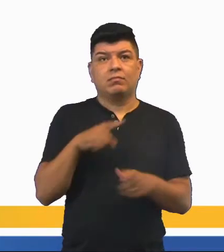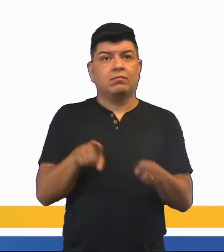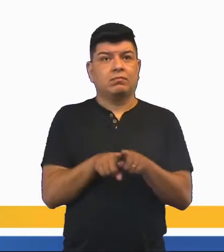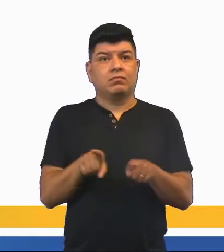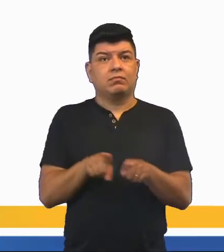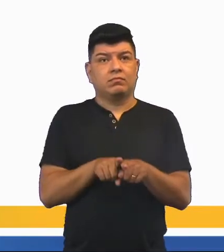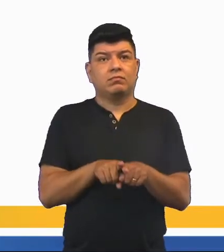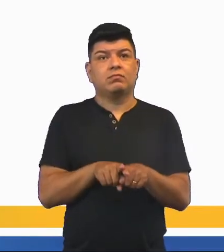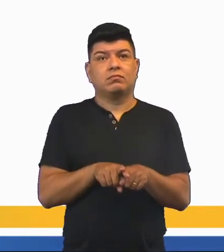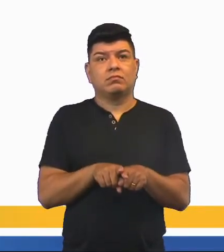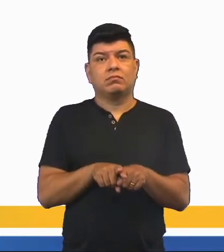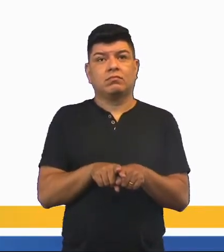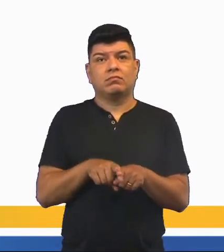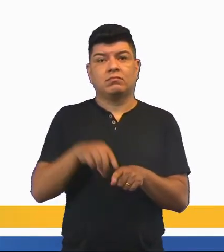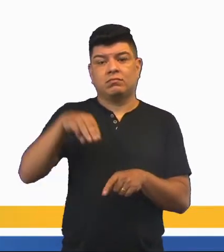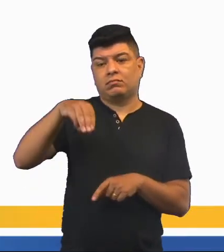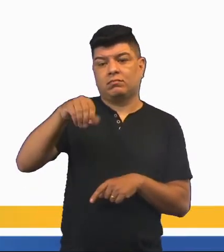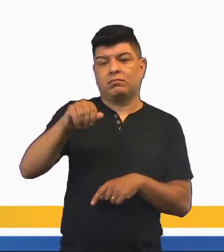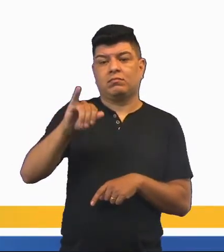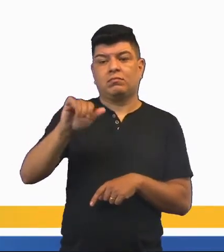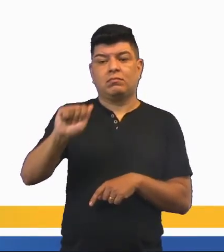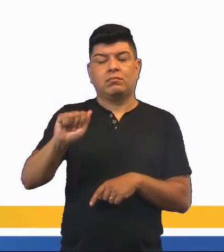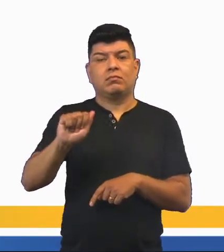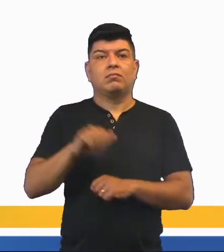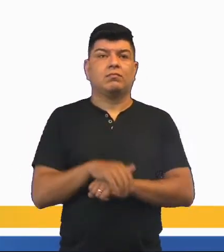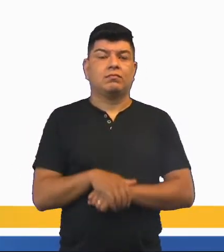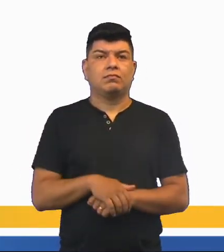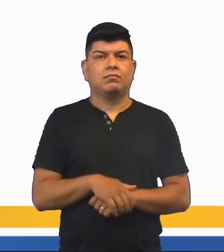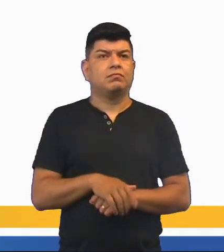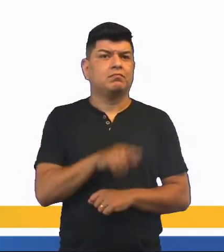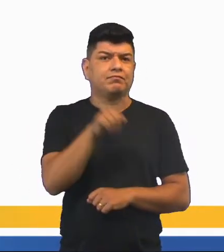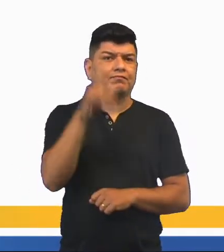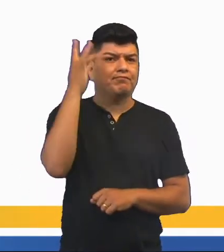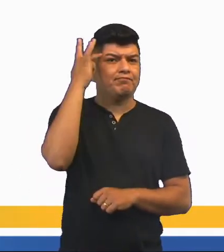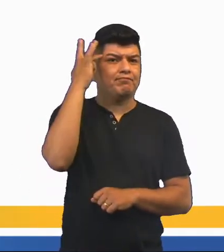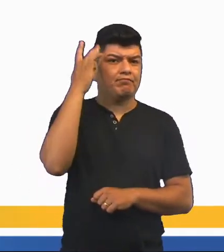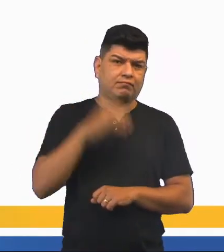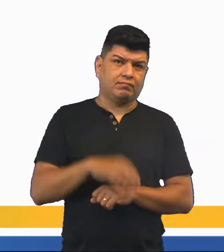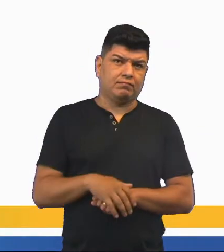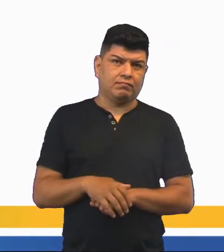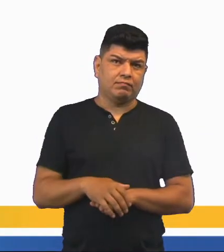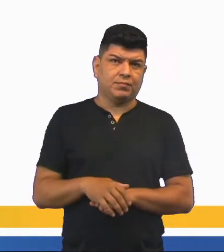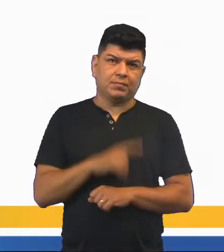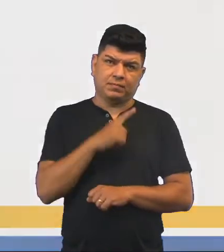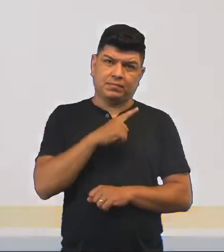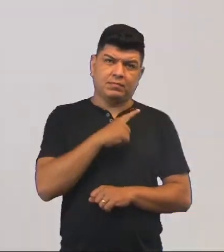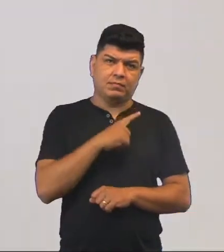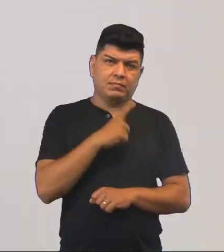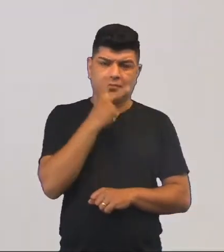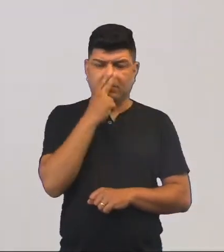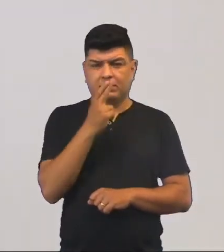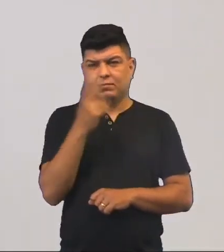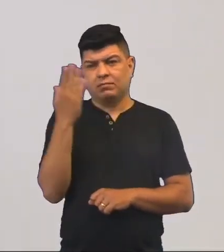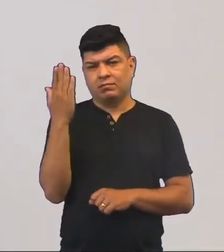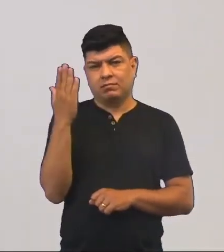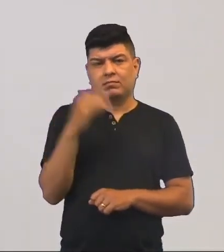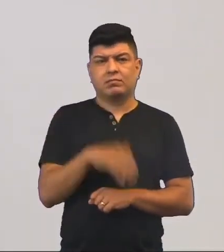E temos as imagens também dos maia. O você acha? Você acha que tem aí,